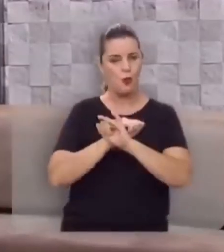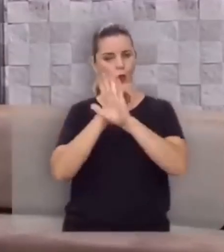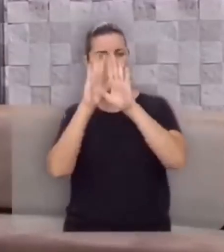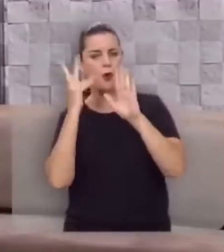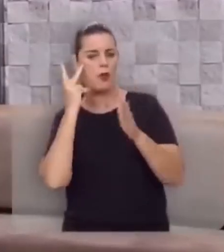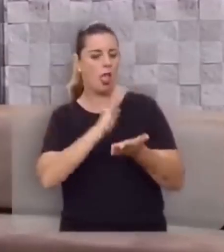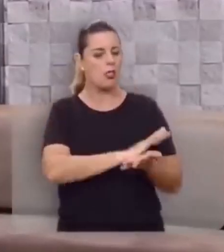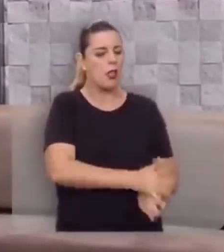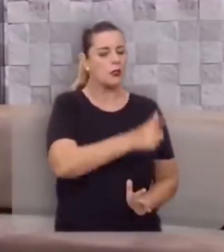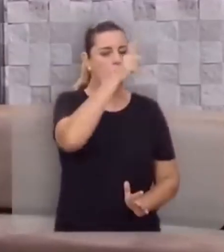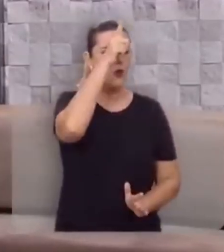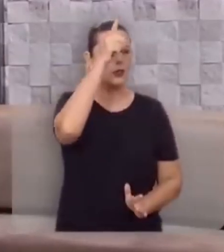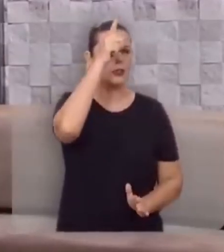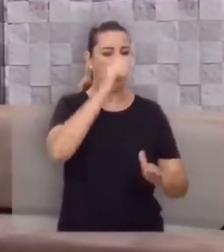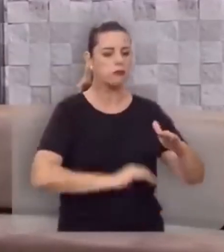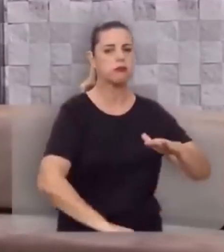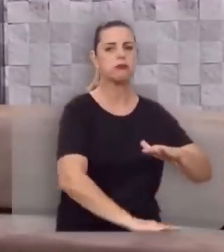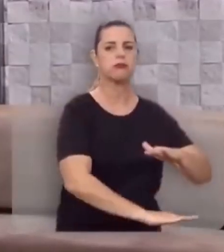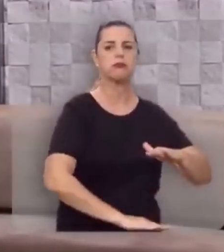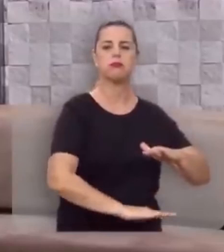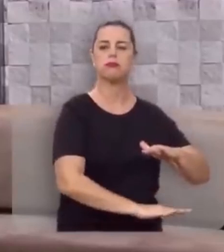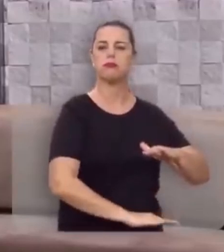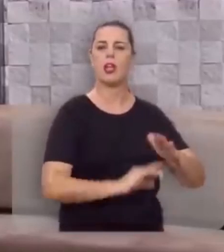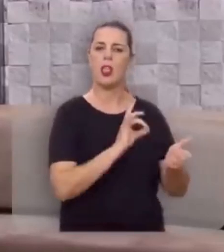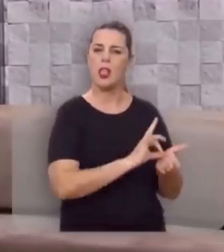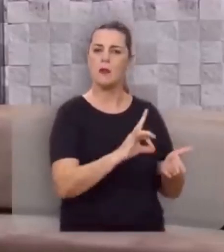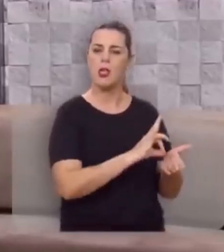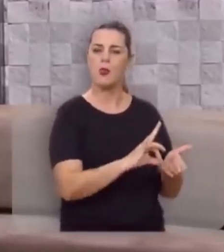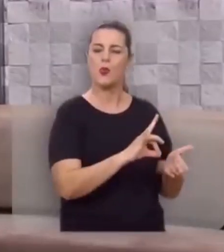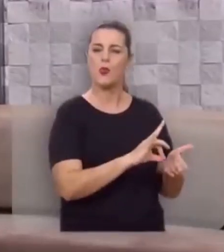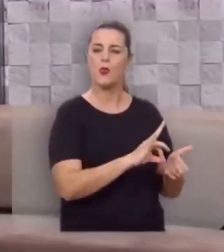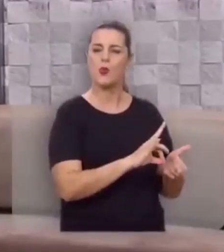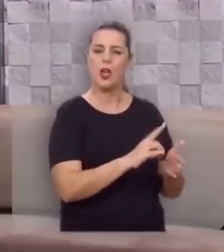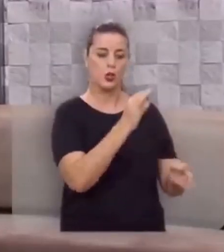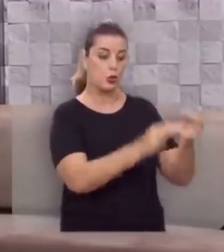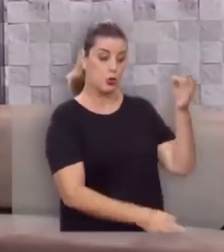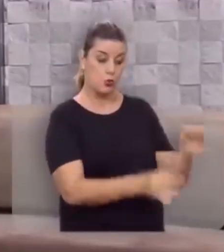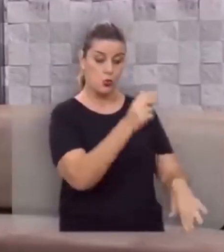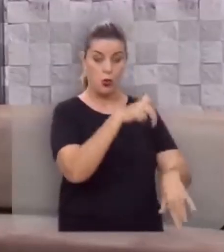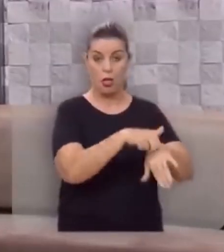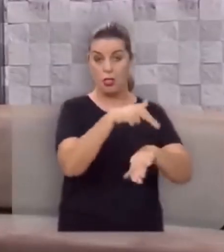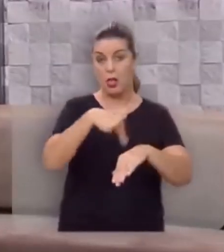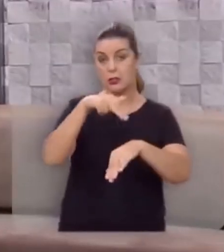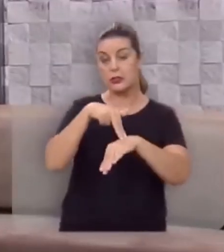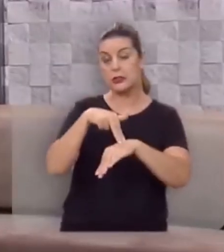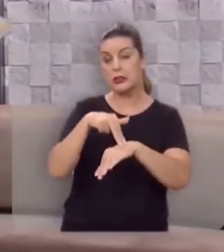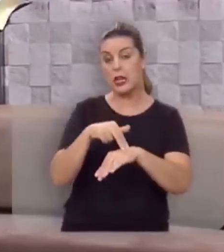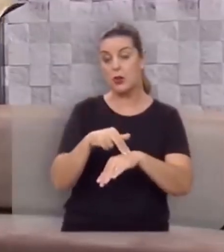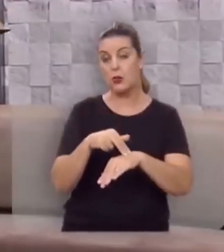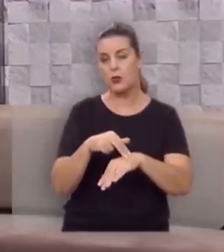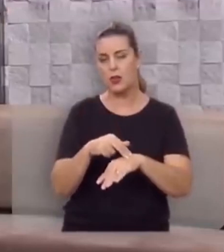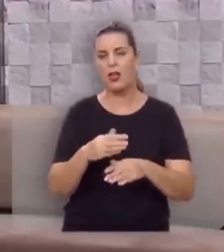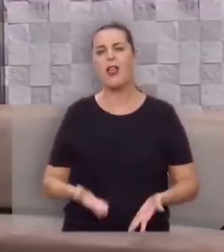o sopro da sua boca, e ele colocará debaixo dos seus pés todos os seus inimigos, e ele julgará as nações, e